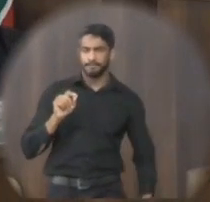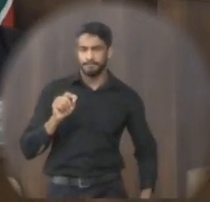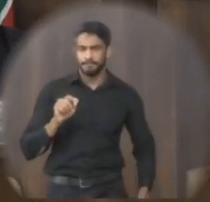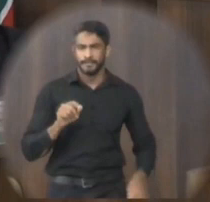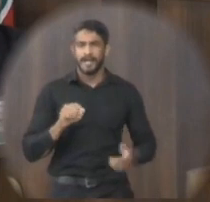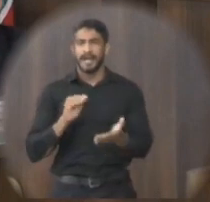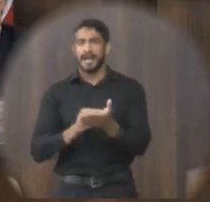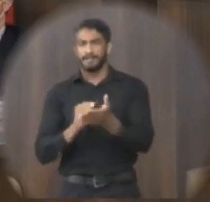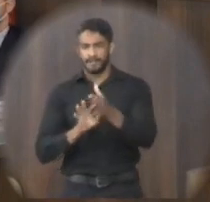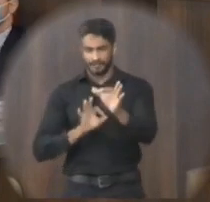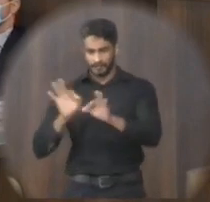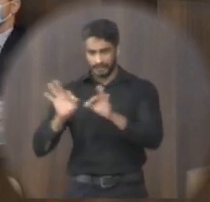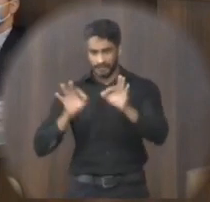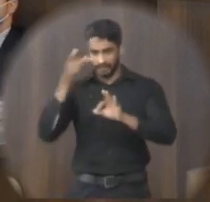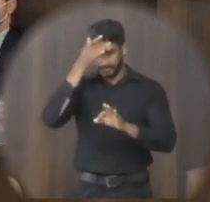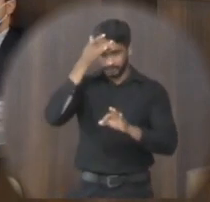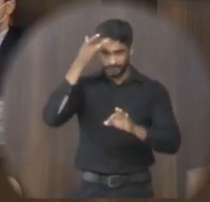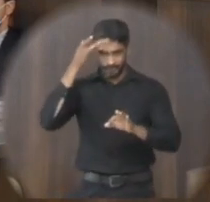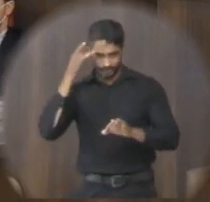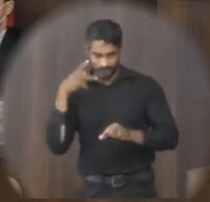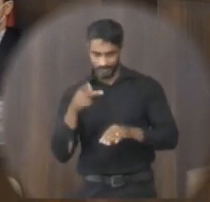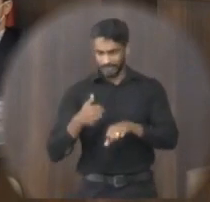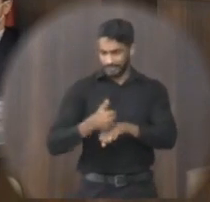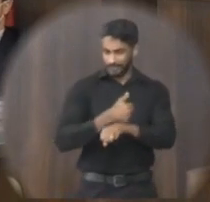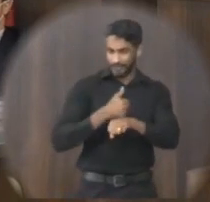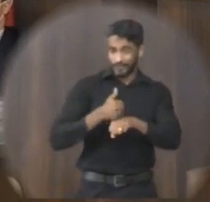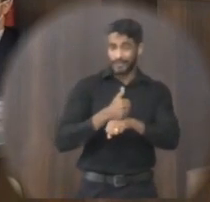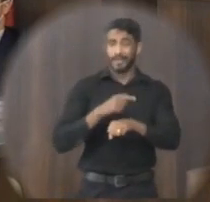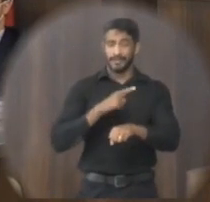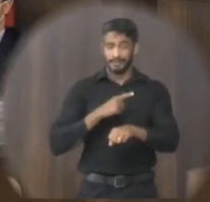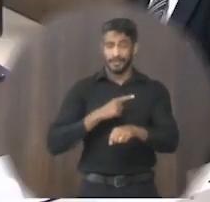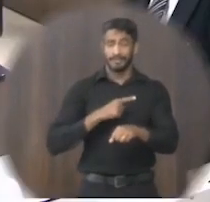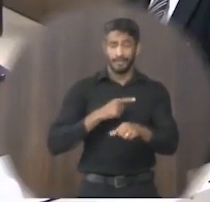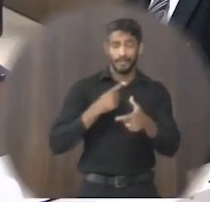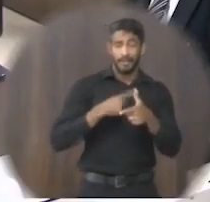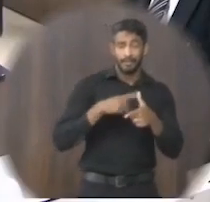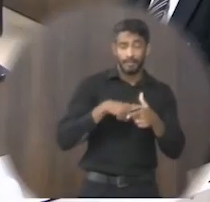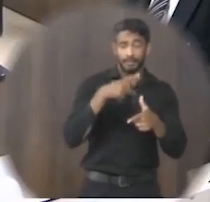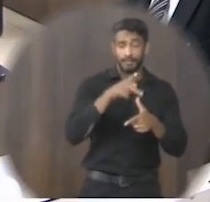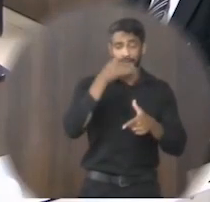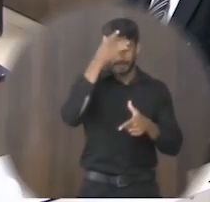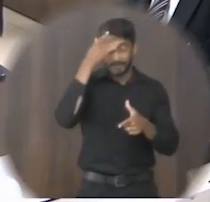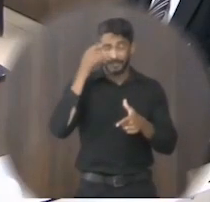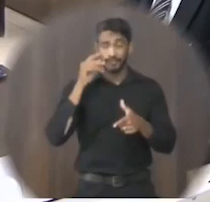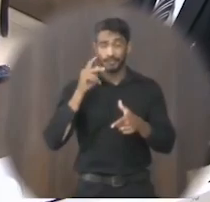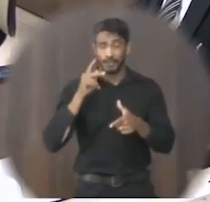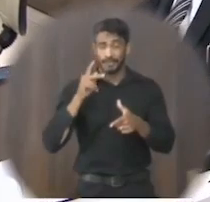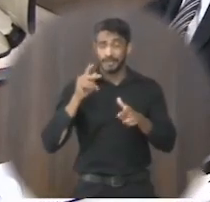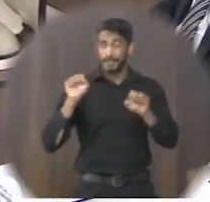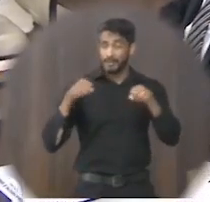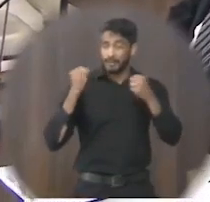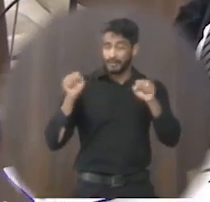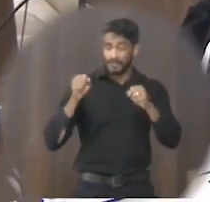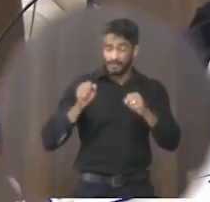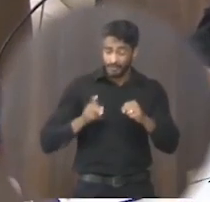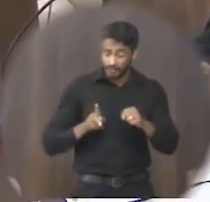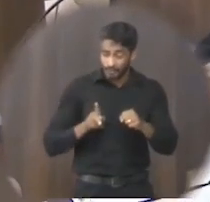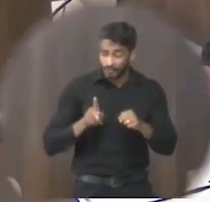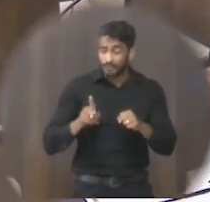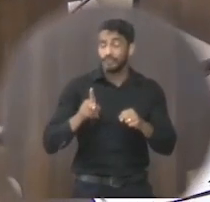estratégico no quadro pessoal desde o profissional está prejudicando o tratamento que deve ser contínuo de pacientes